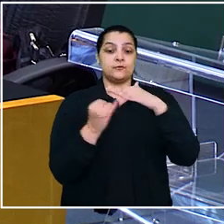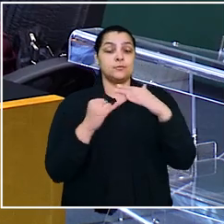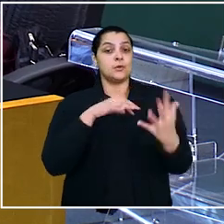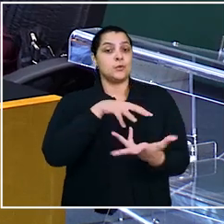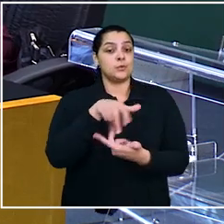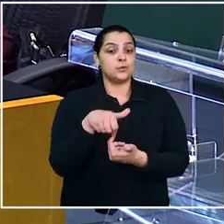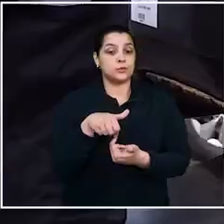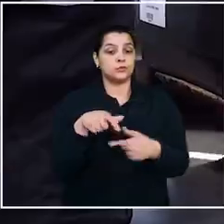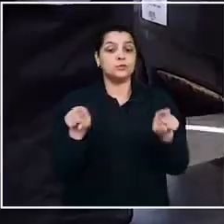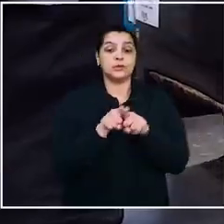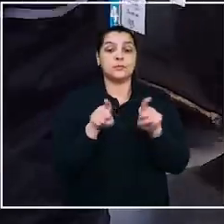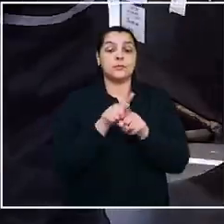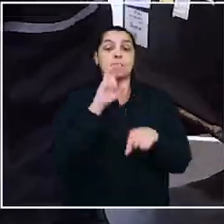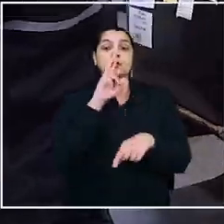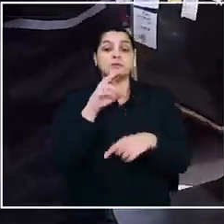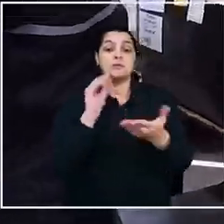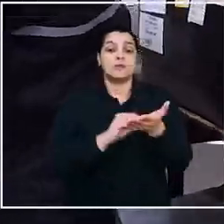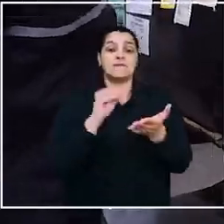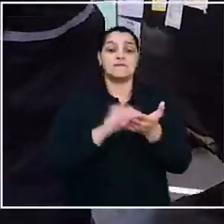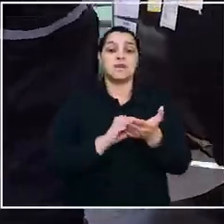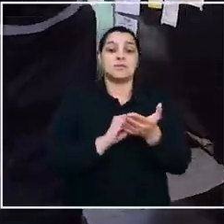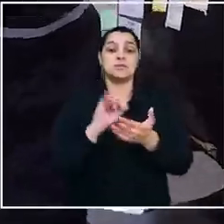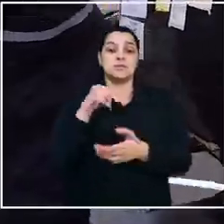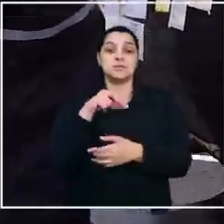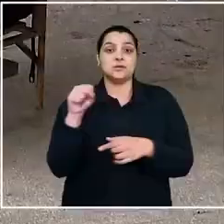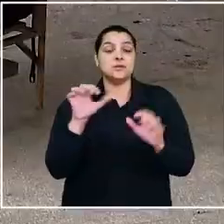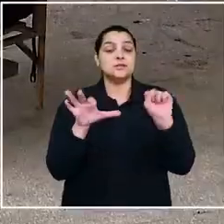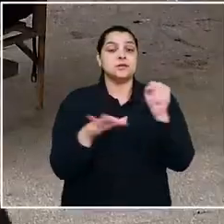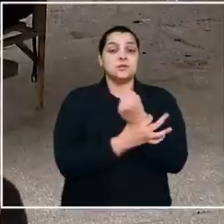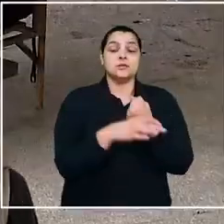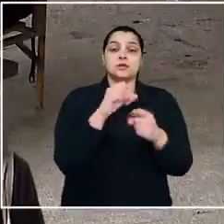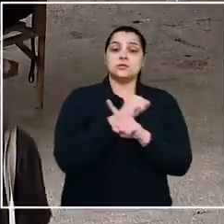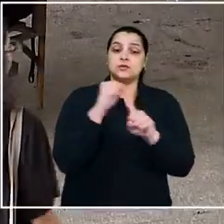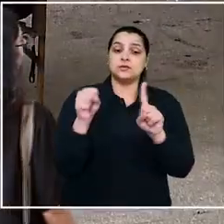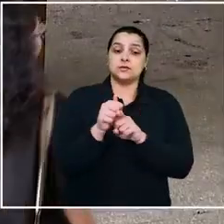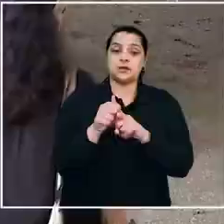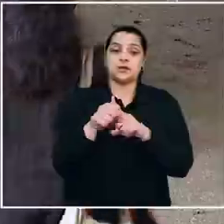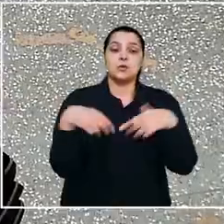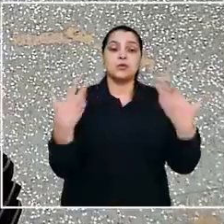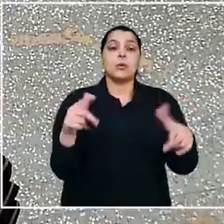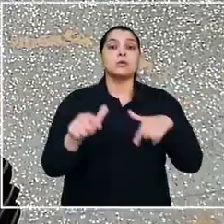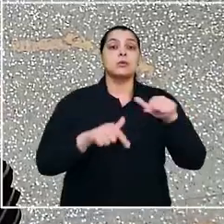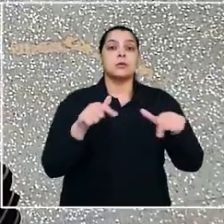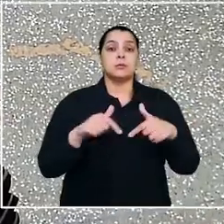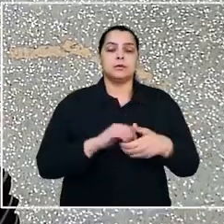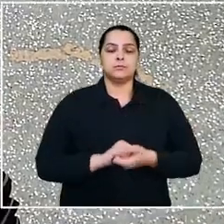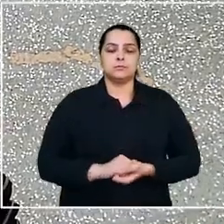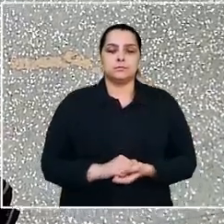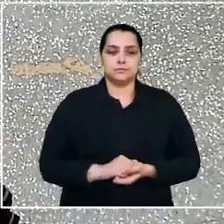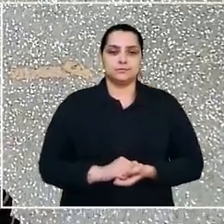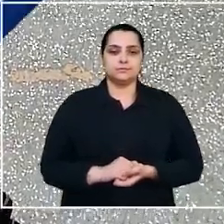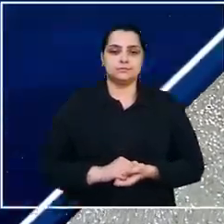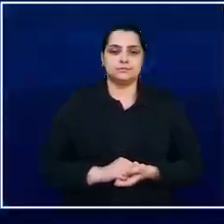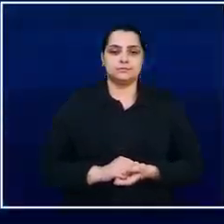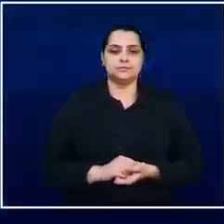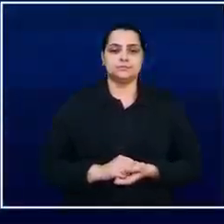informal no mundo e os impactos da ausência da previdência e seguridade social nesse tipo de ocupação.